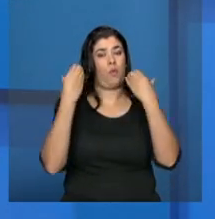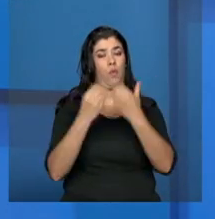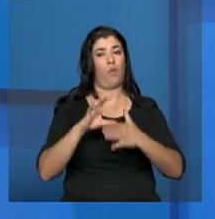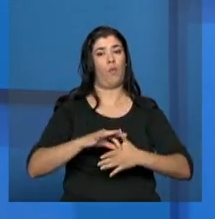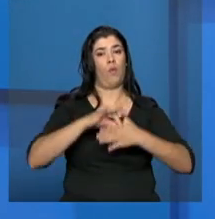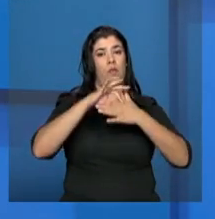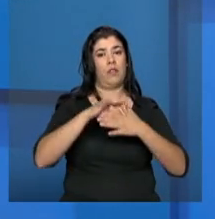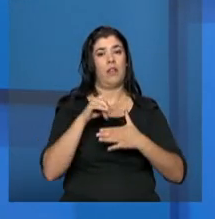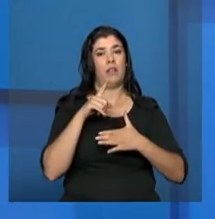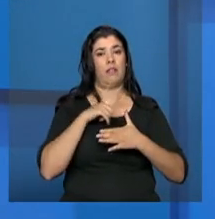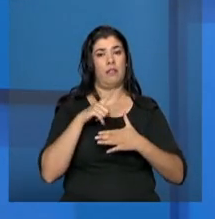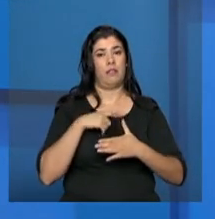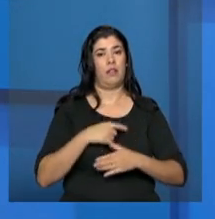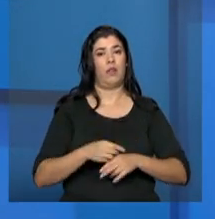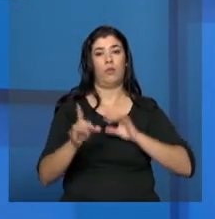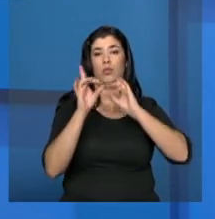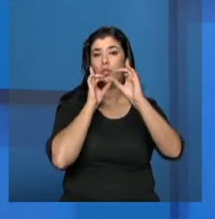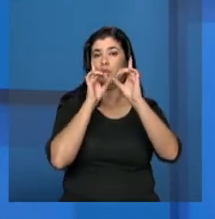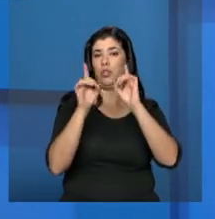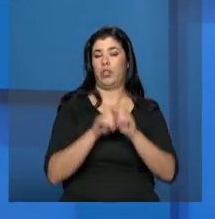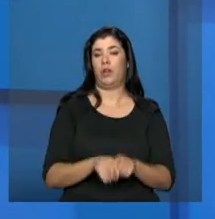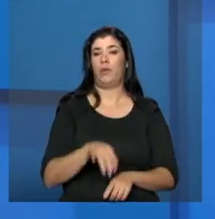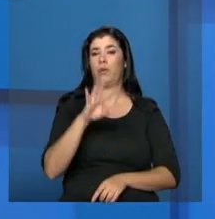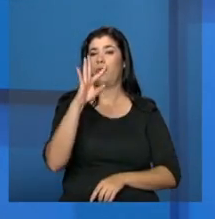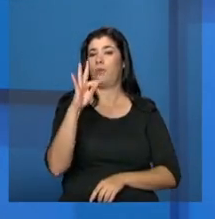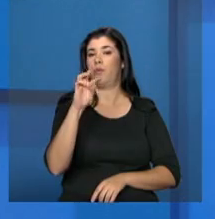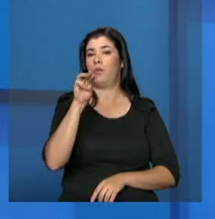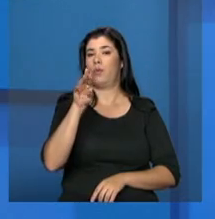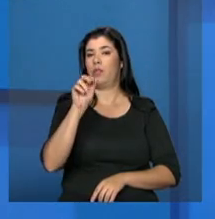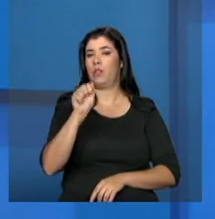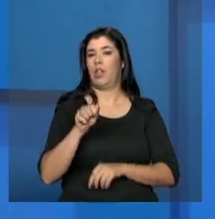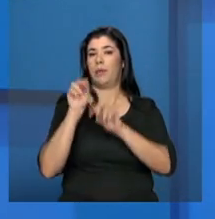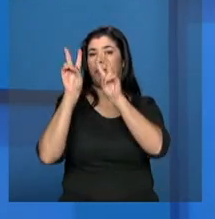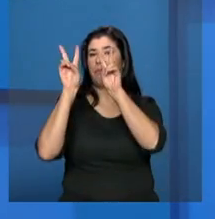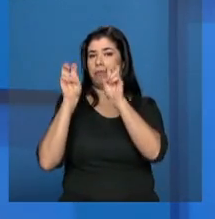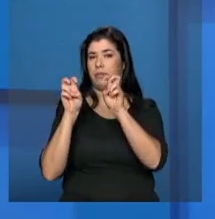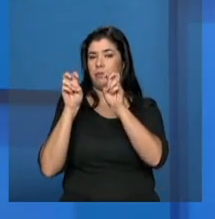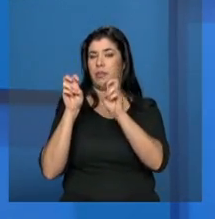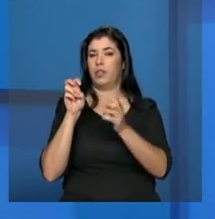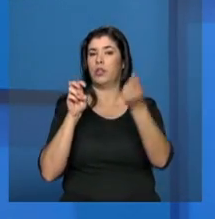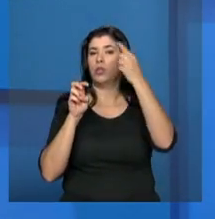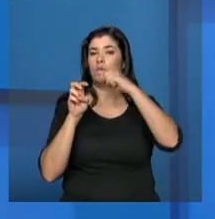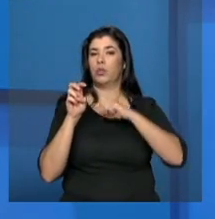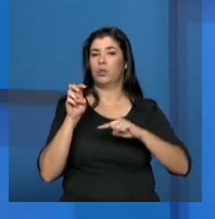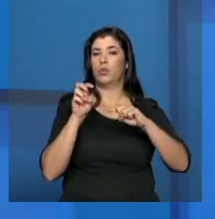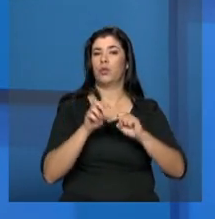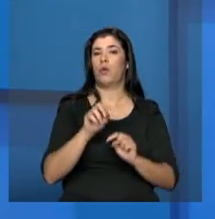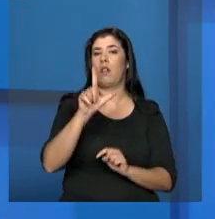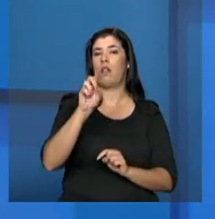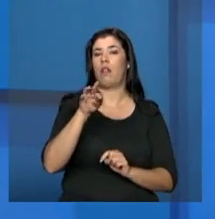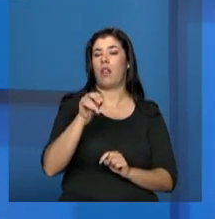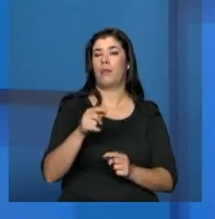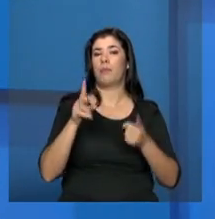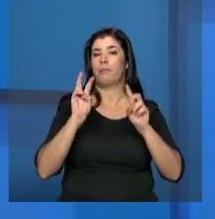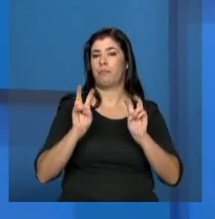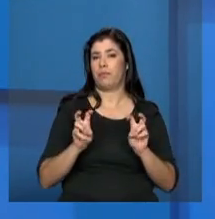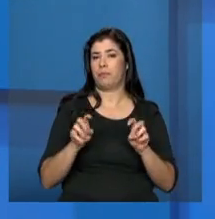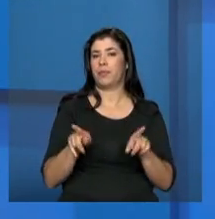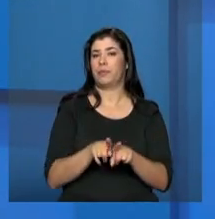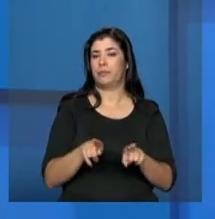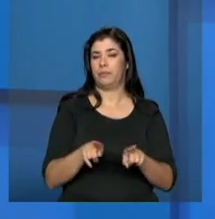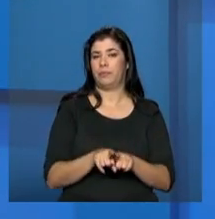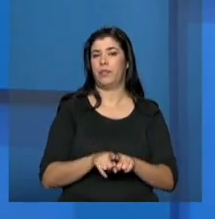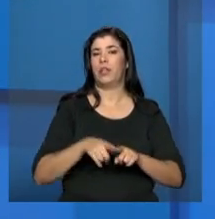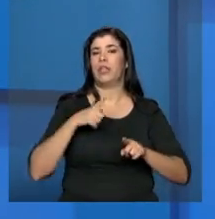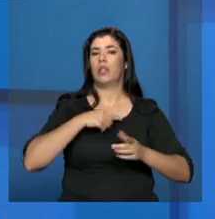proposto e aqui todos os conteúdos que nós já nos blocos anteriores e na nossa documentação nós